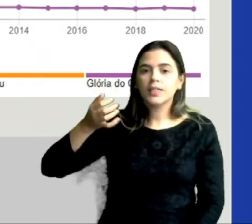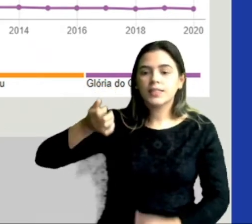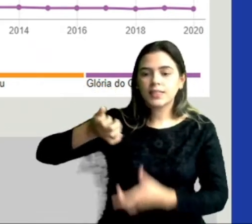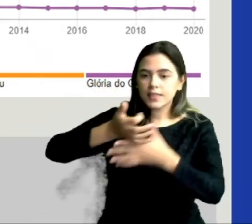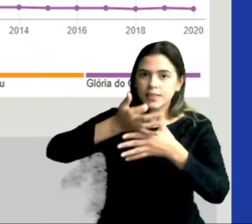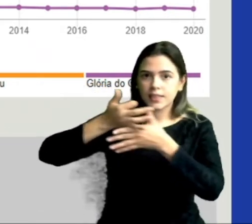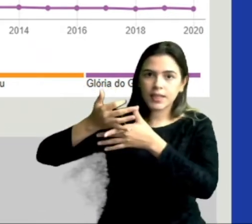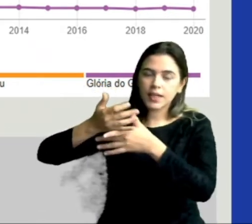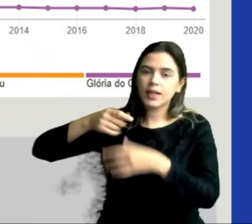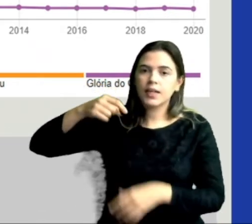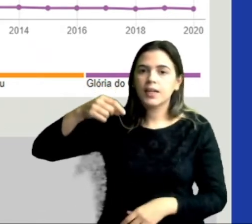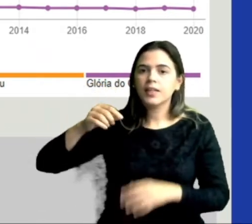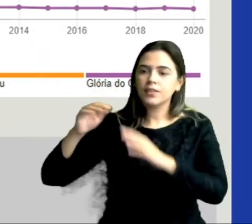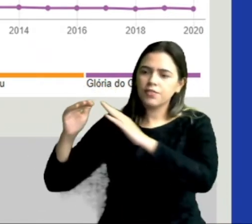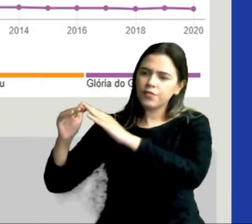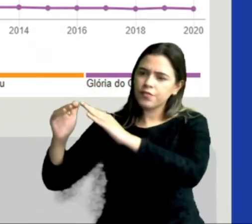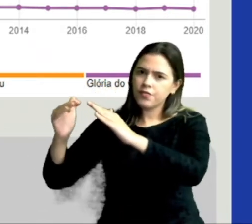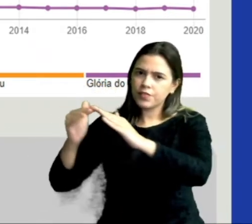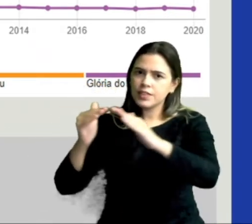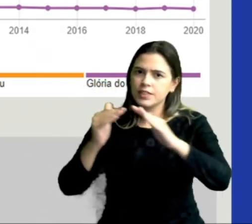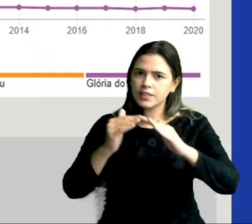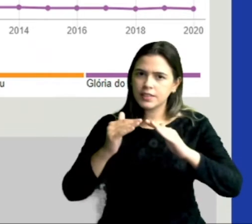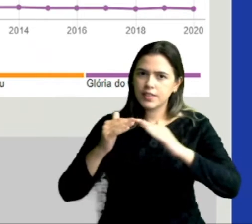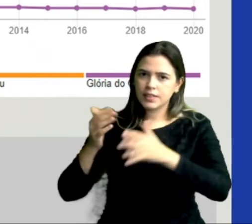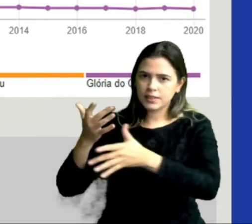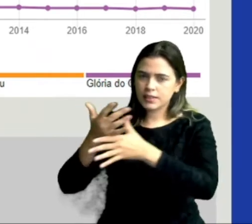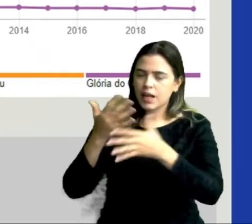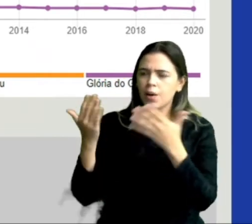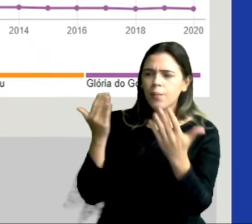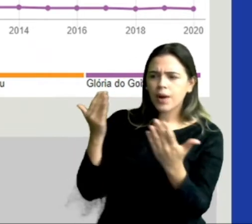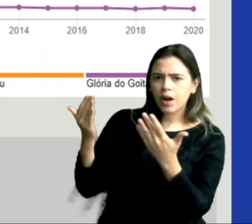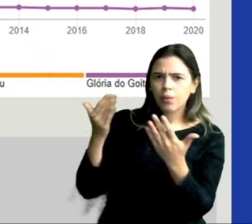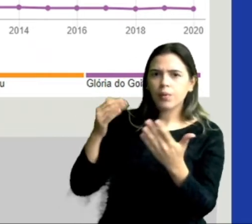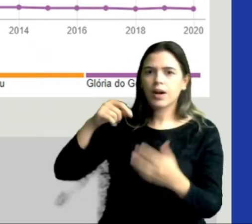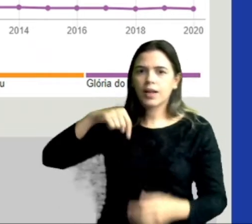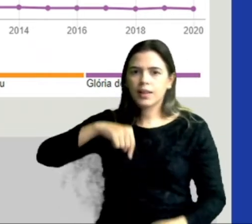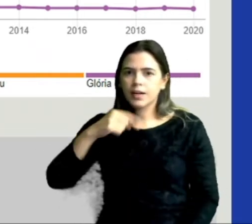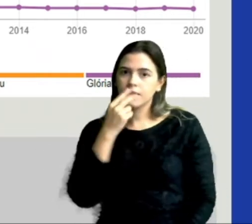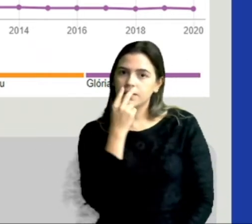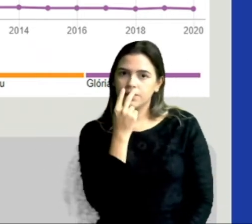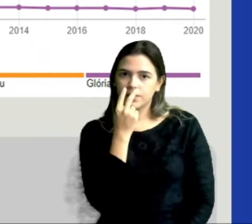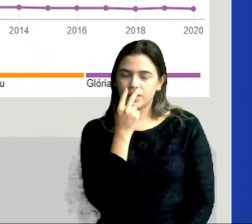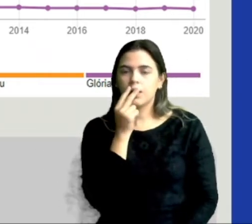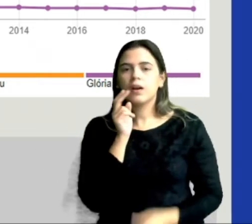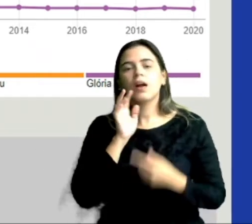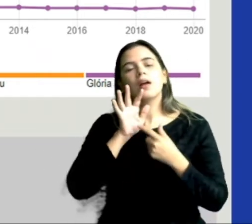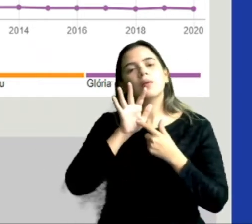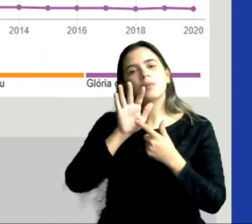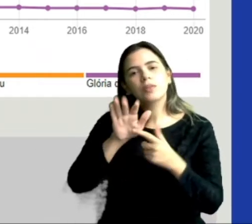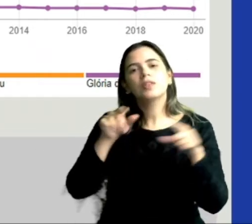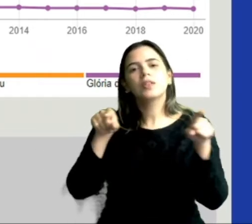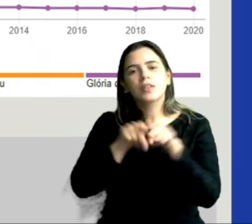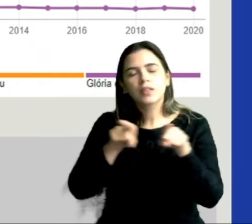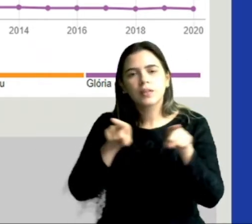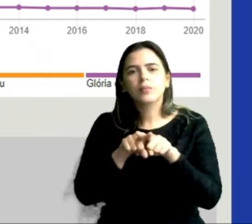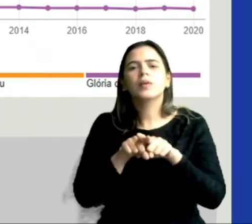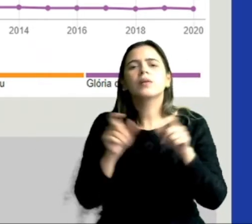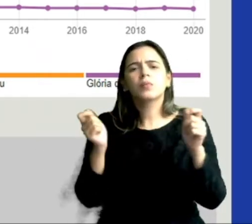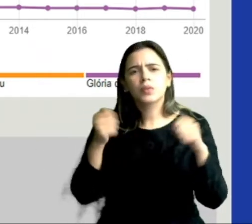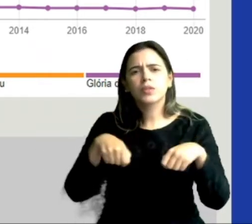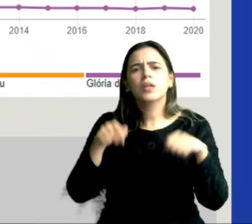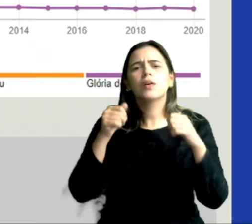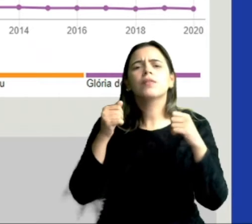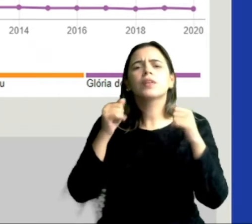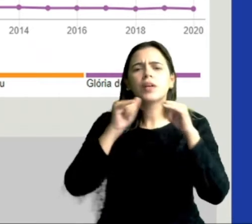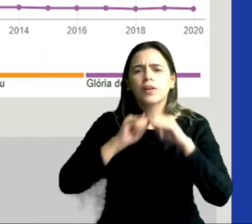daqui da vizinhança, né? Para comparar com o nosso município, ok? E mostrando também que dá para ter informação